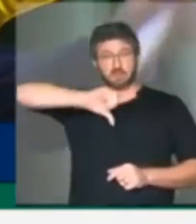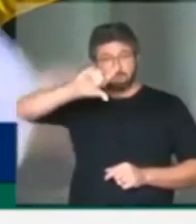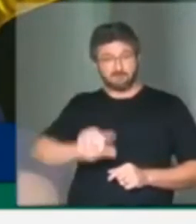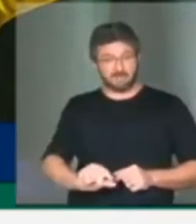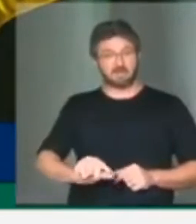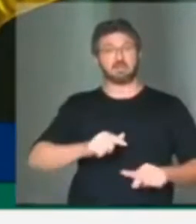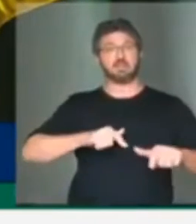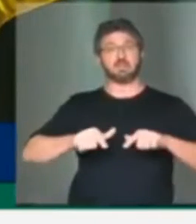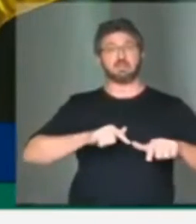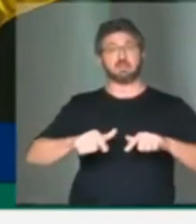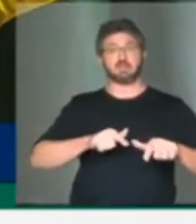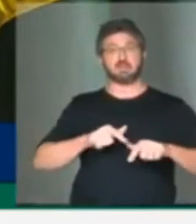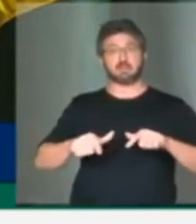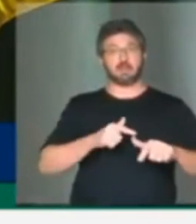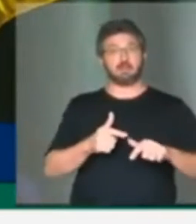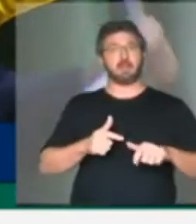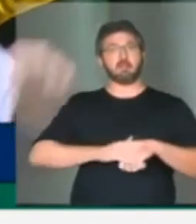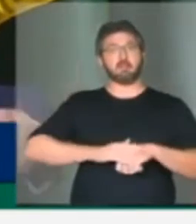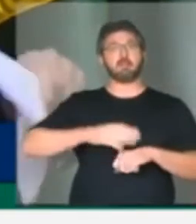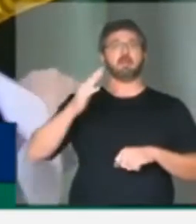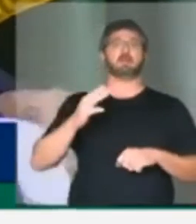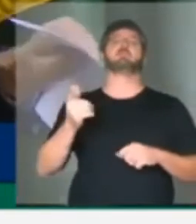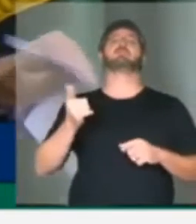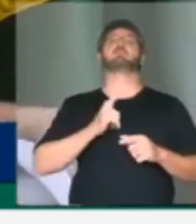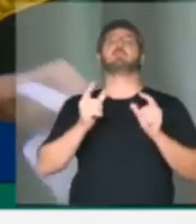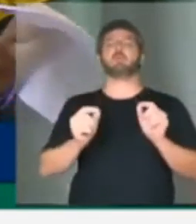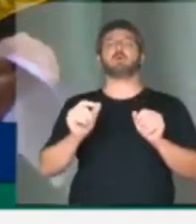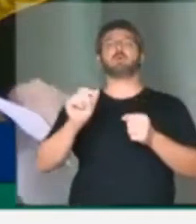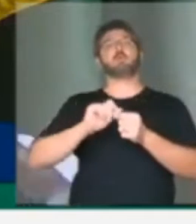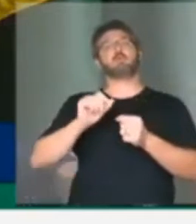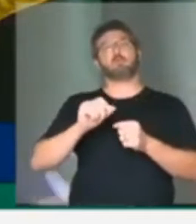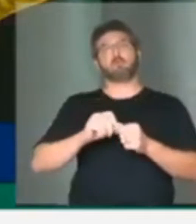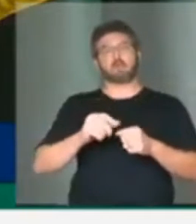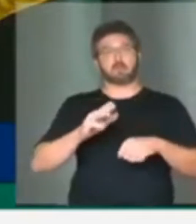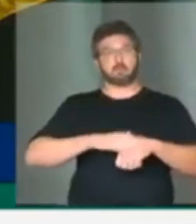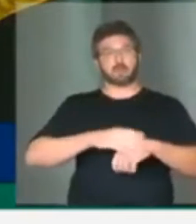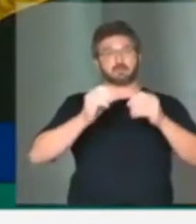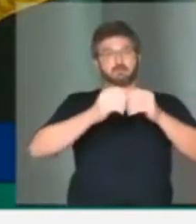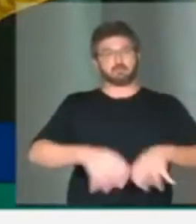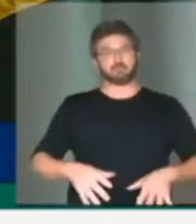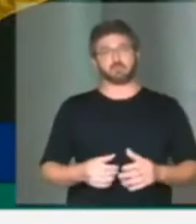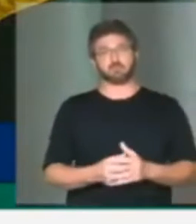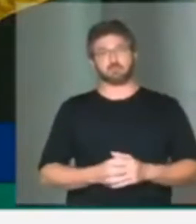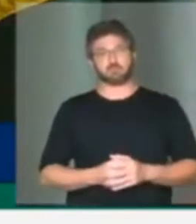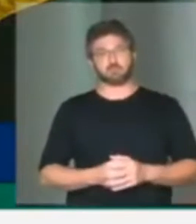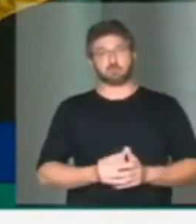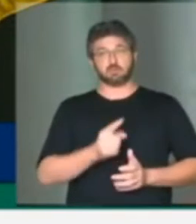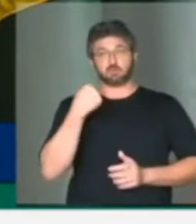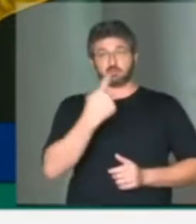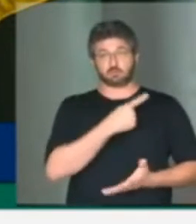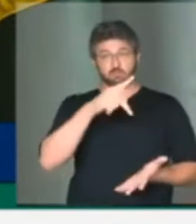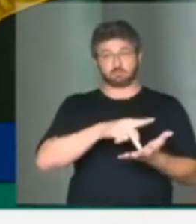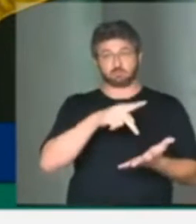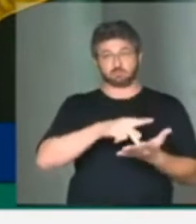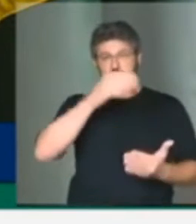trabalhe menos do que quer trabalhar e seja levado a uma situação de maior precariedade. Nós absolutamente não